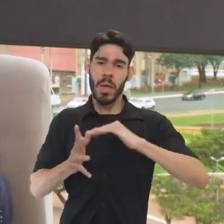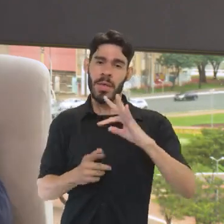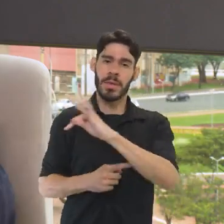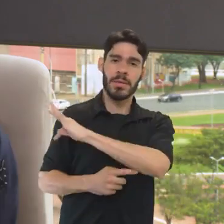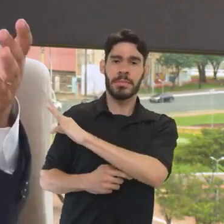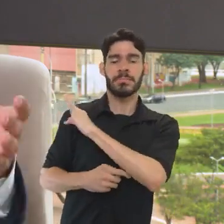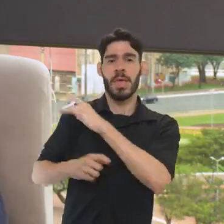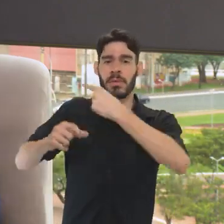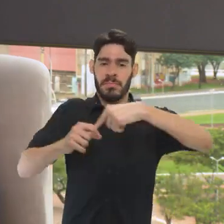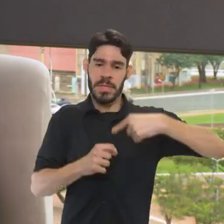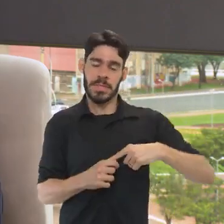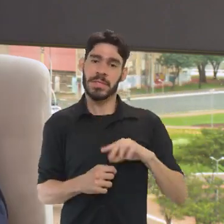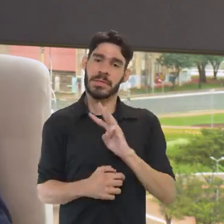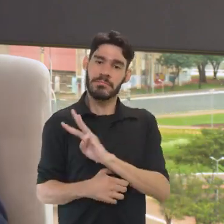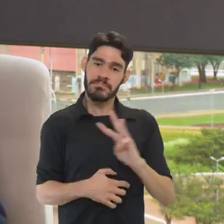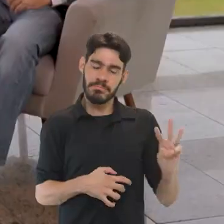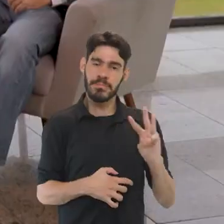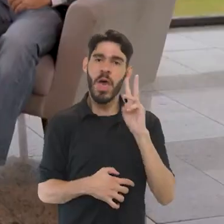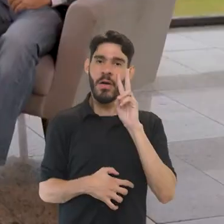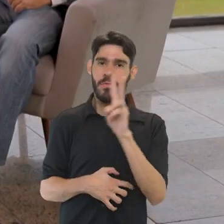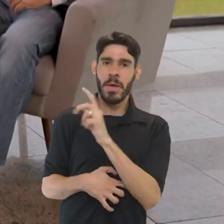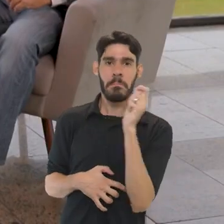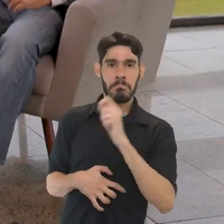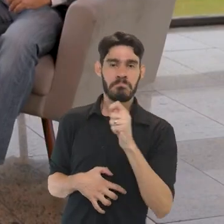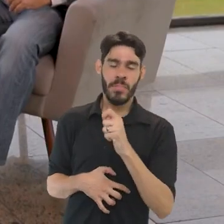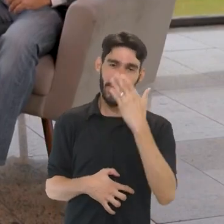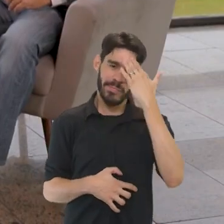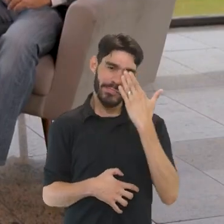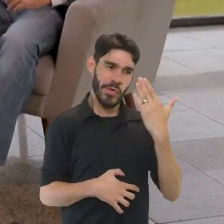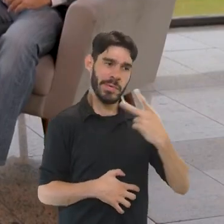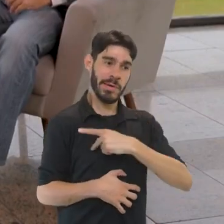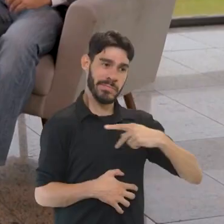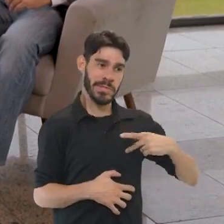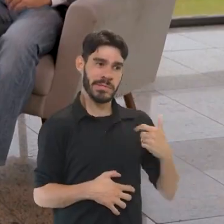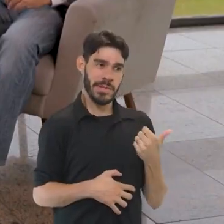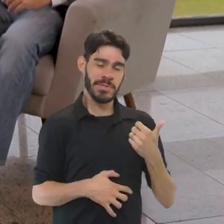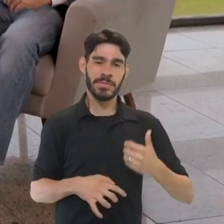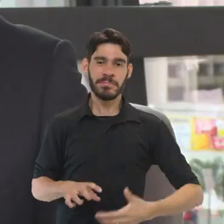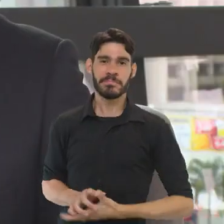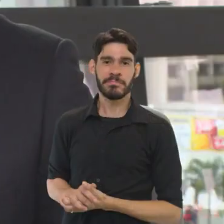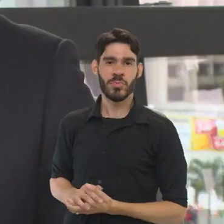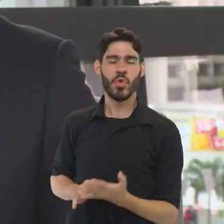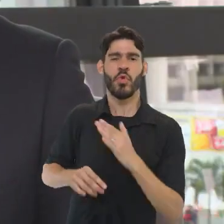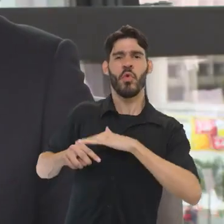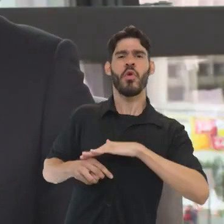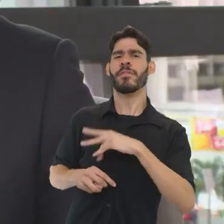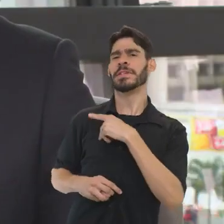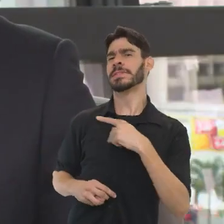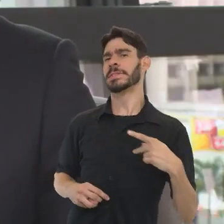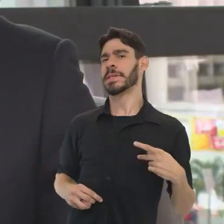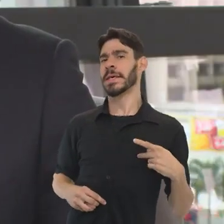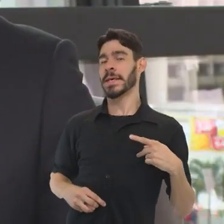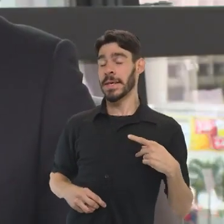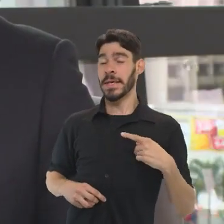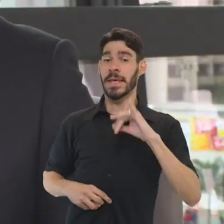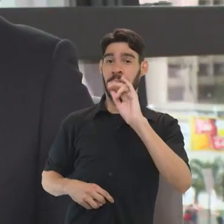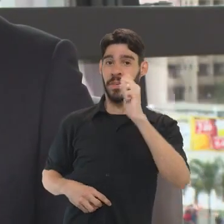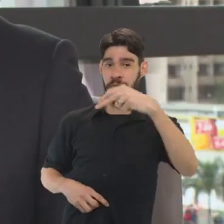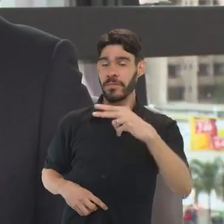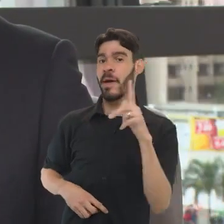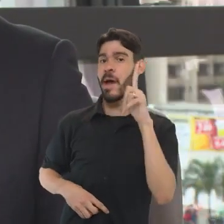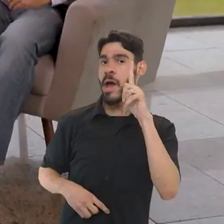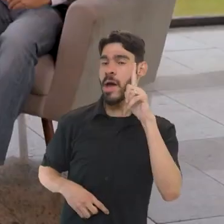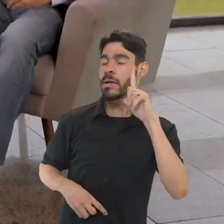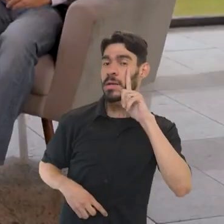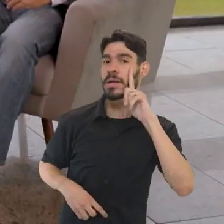escritórios técnicos em determinadas cidades no site do IFAM, vocês vão poder conferir. Obrigado, presidente. Eu conversei com o presidente do IFAM,